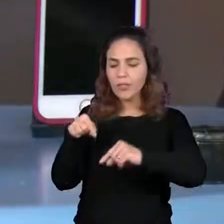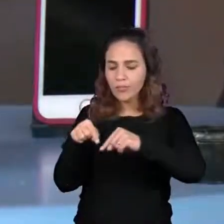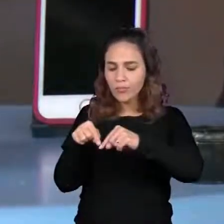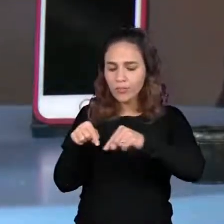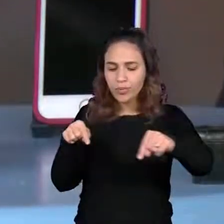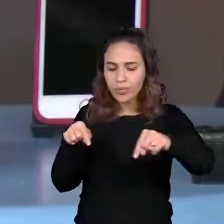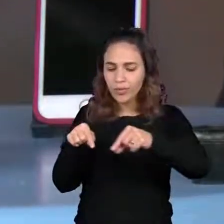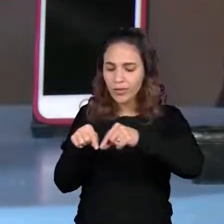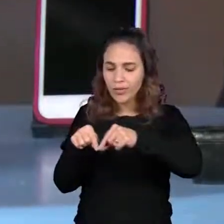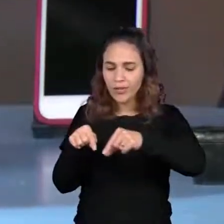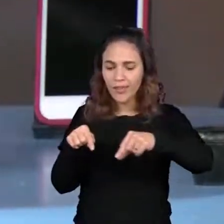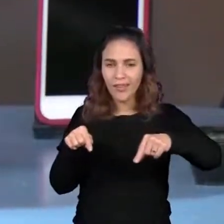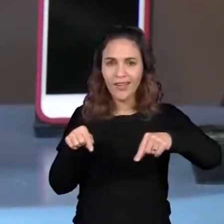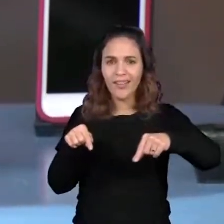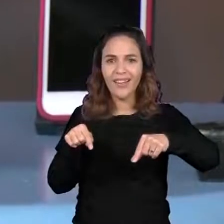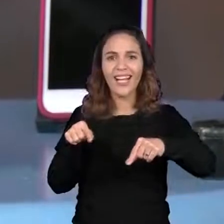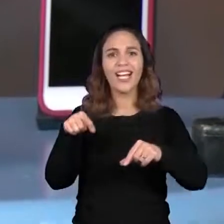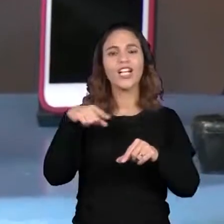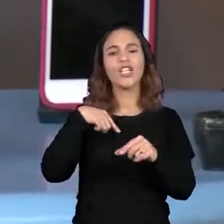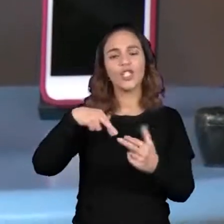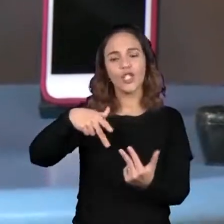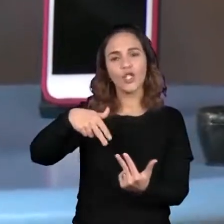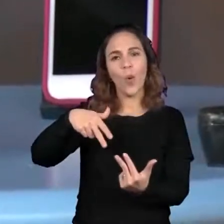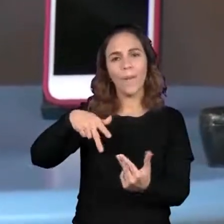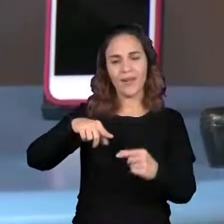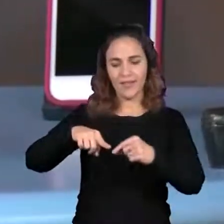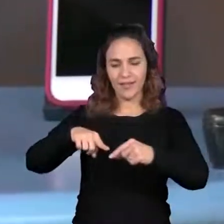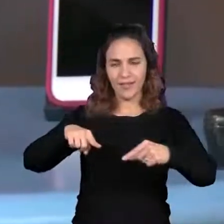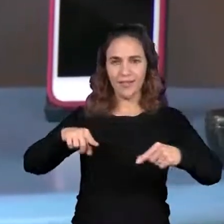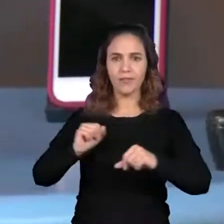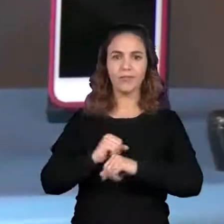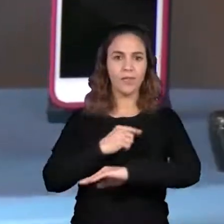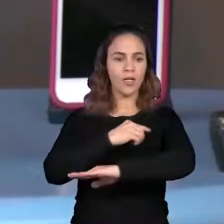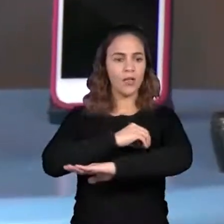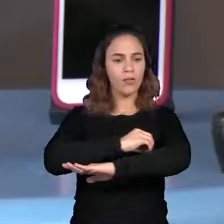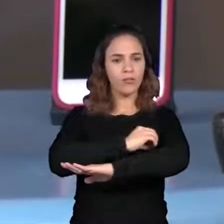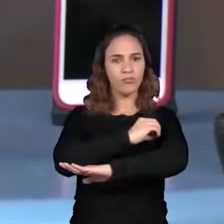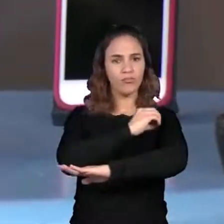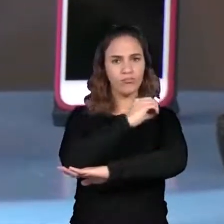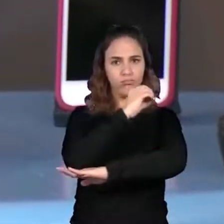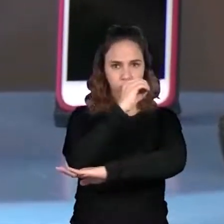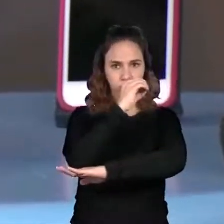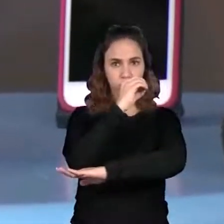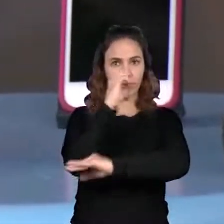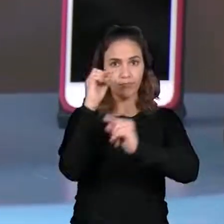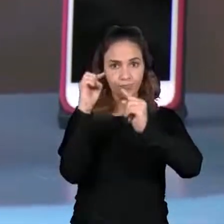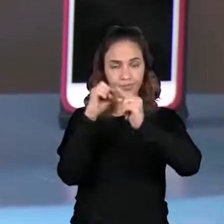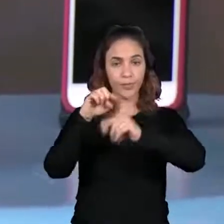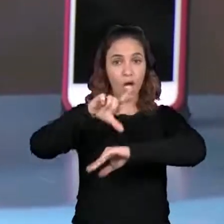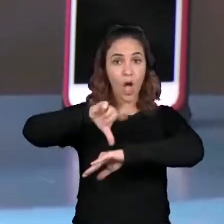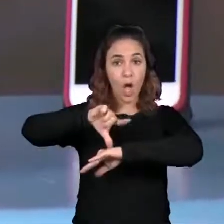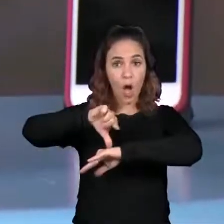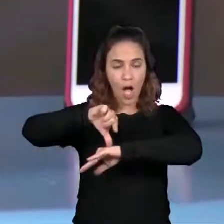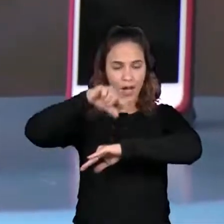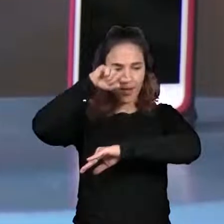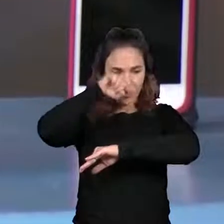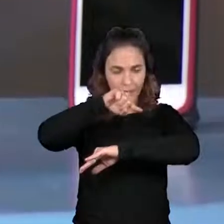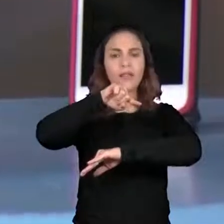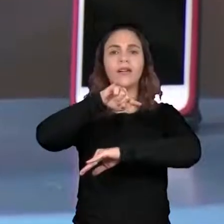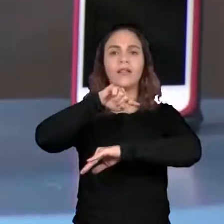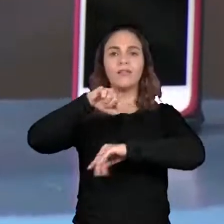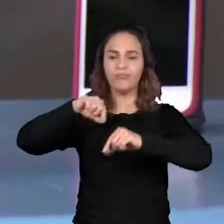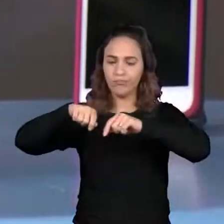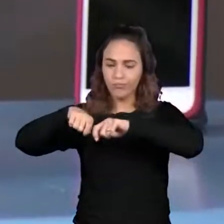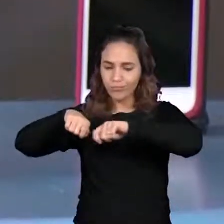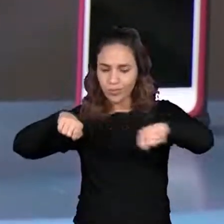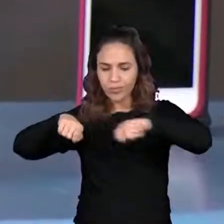só. E faça essas marcas. Então, eu fiz aqui a marca dos horários em que esses riscos